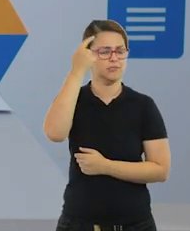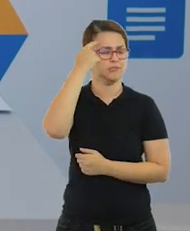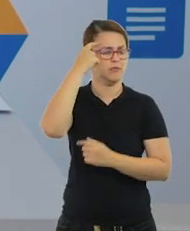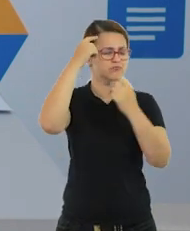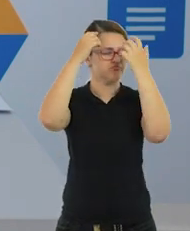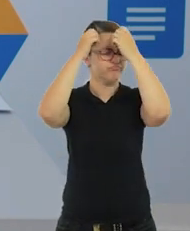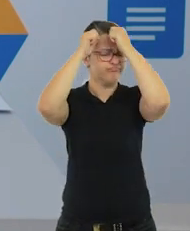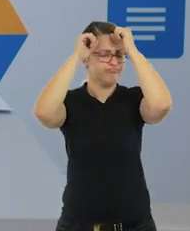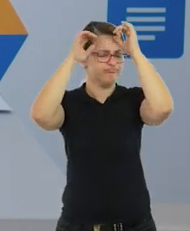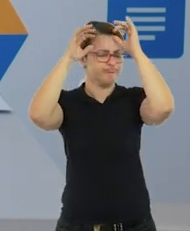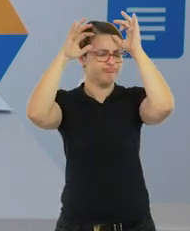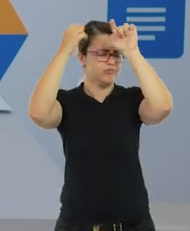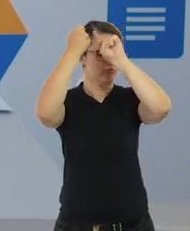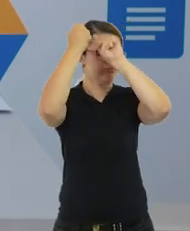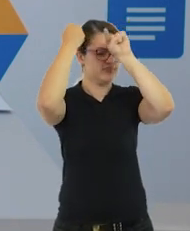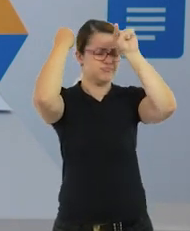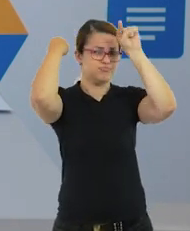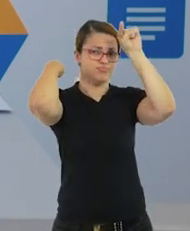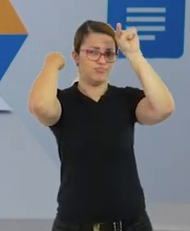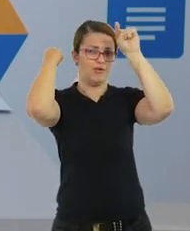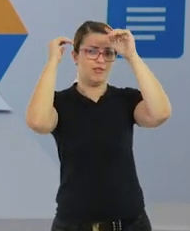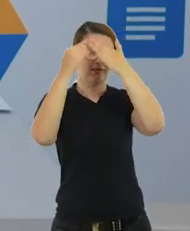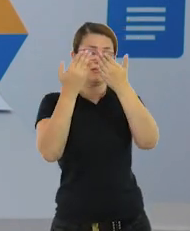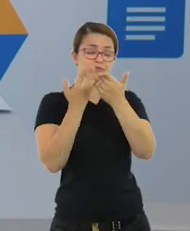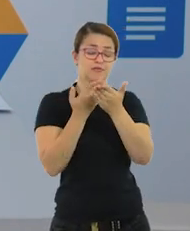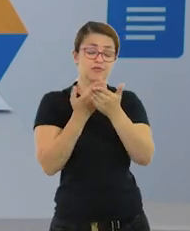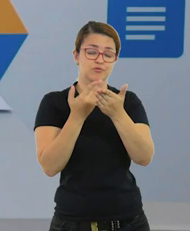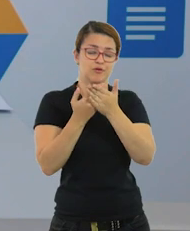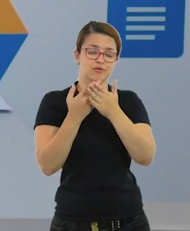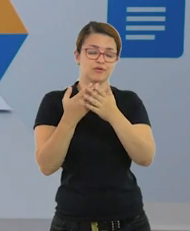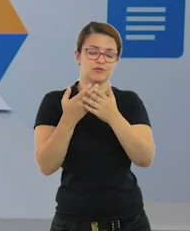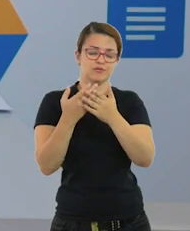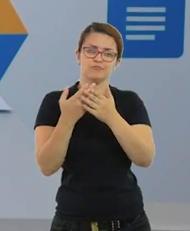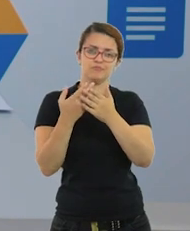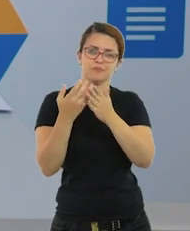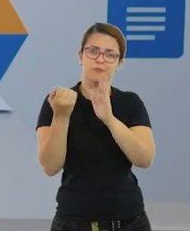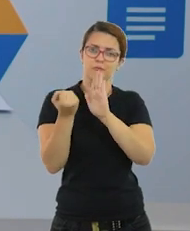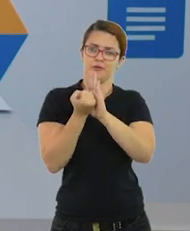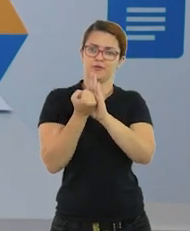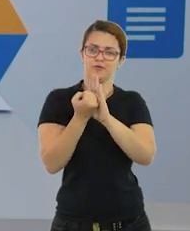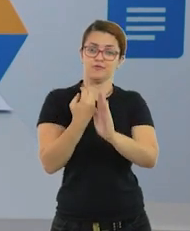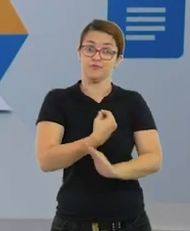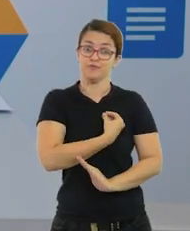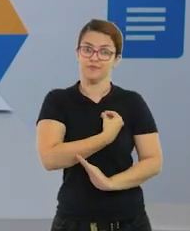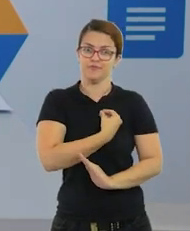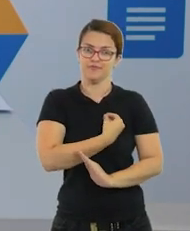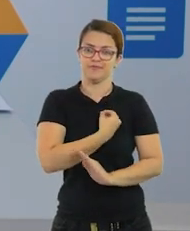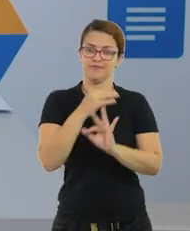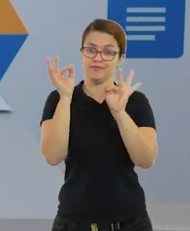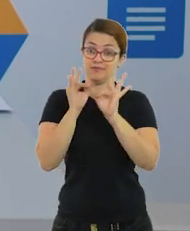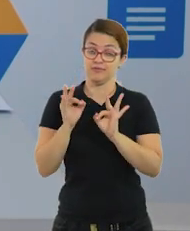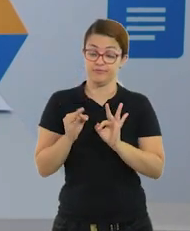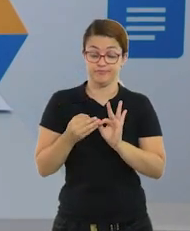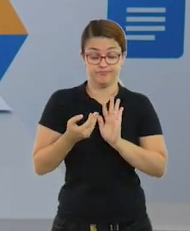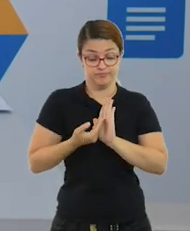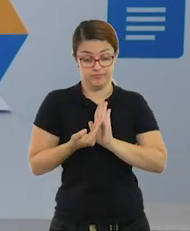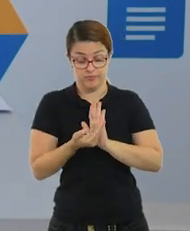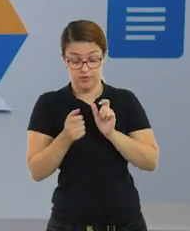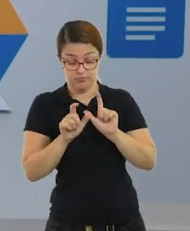aí na memória de vocês o momento que vocês viveram na escola que os deixaram feliz. Eu trouxe aqui